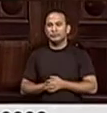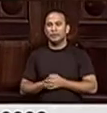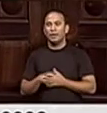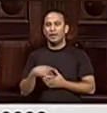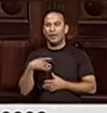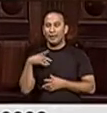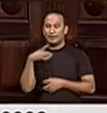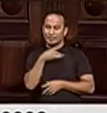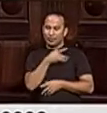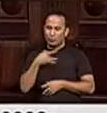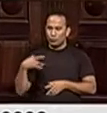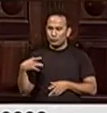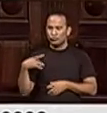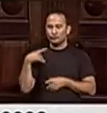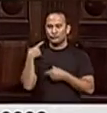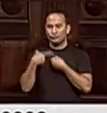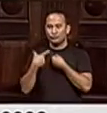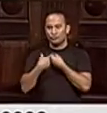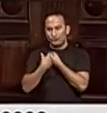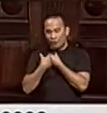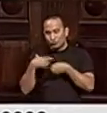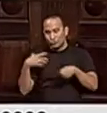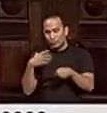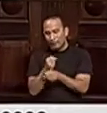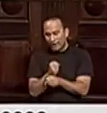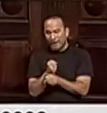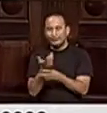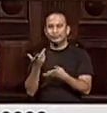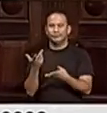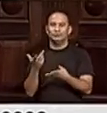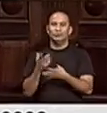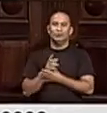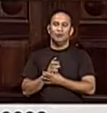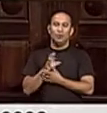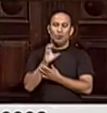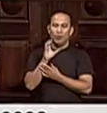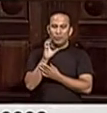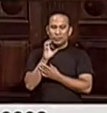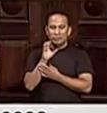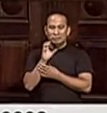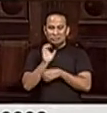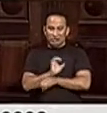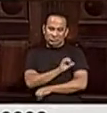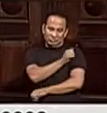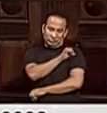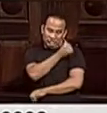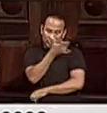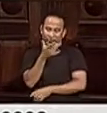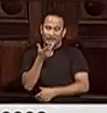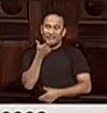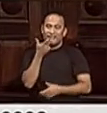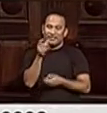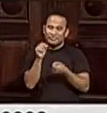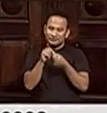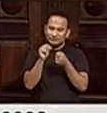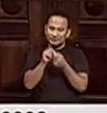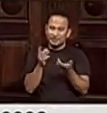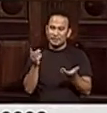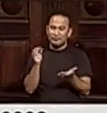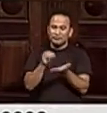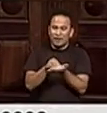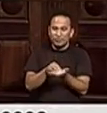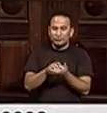da saúde municipal, somada ao colapso da saúde do estado do Rio de Janeiro, está deixando sem